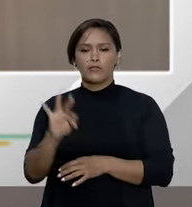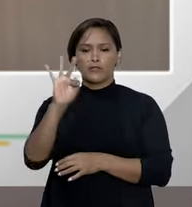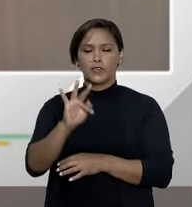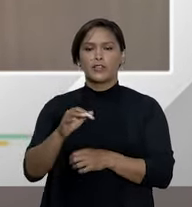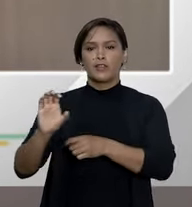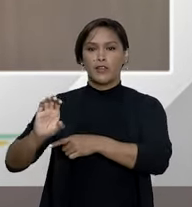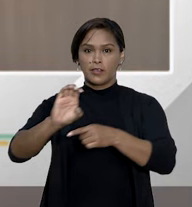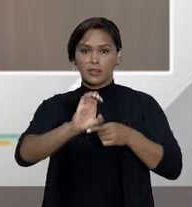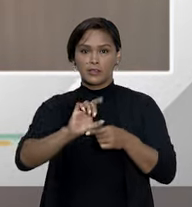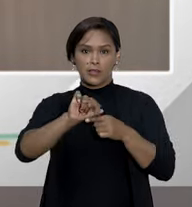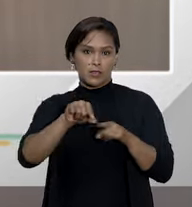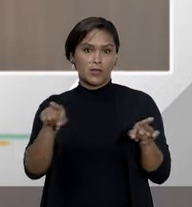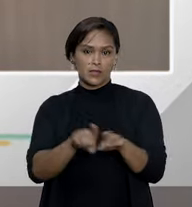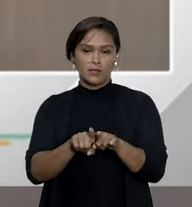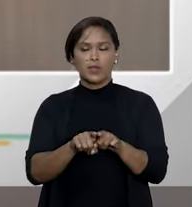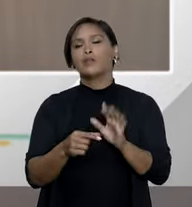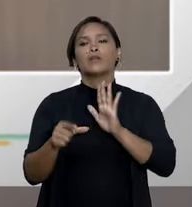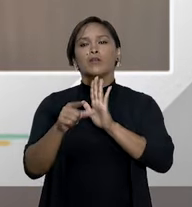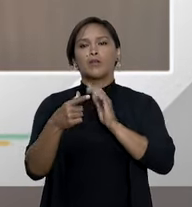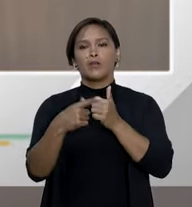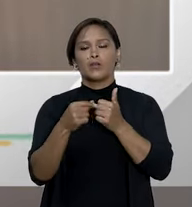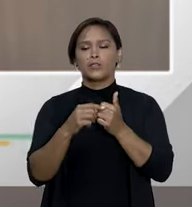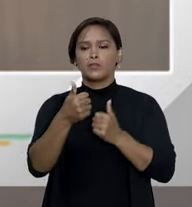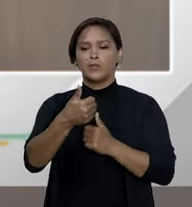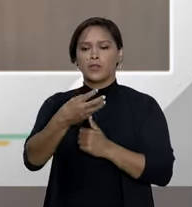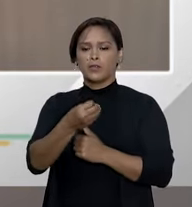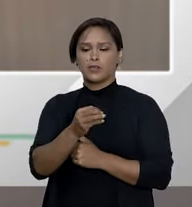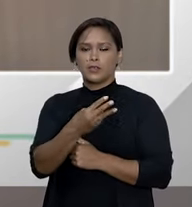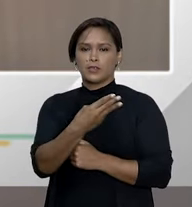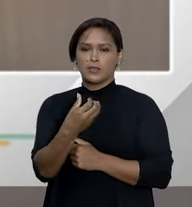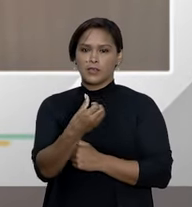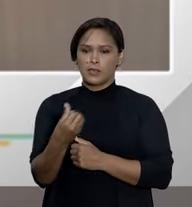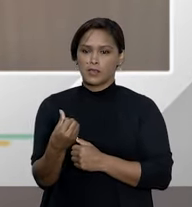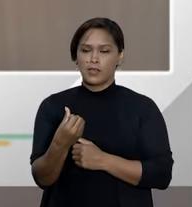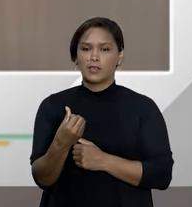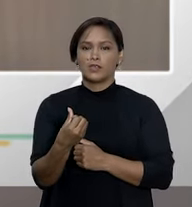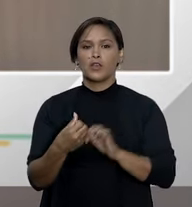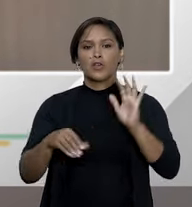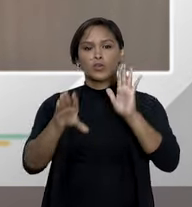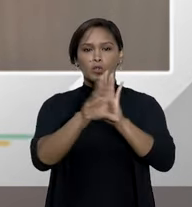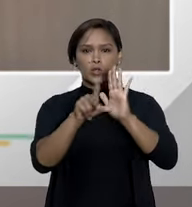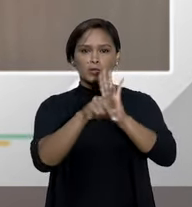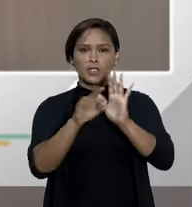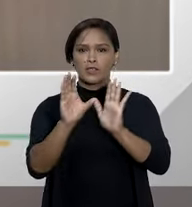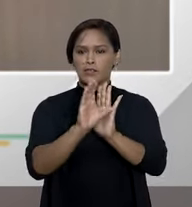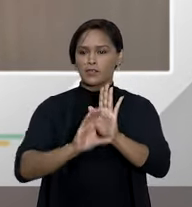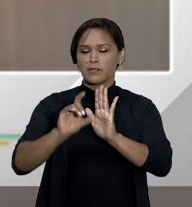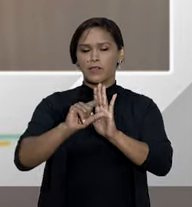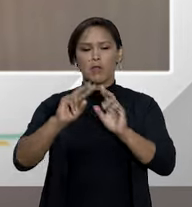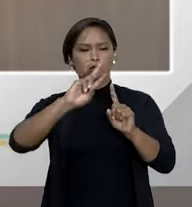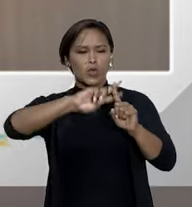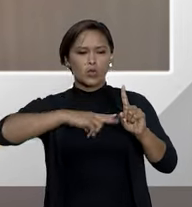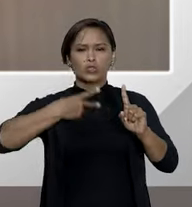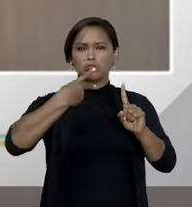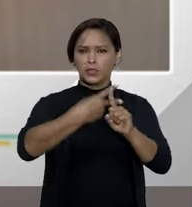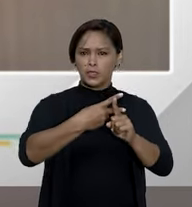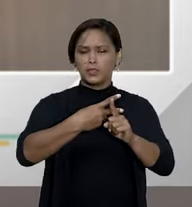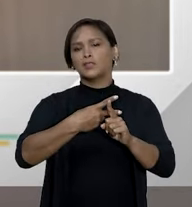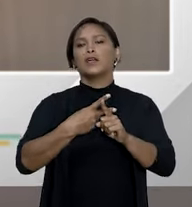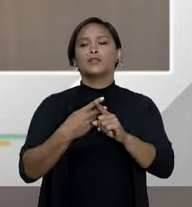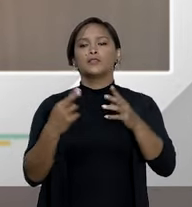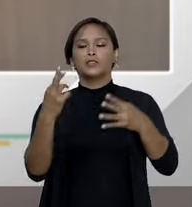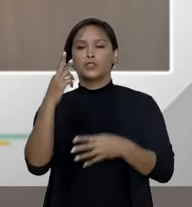tribunais estaduais. O artigo 136 do processo 1º dispõe que, quando houver multiplicidade de recursos